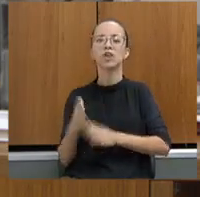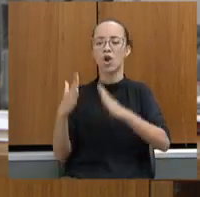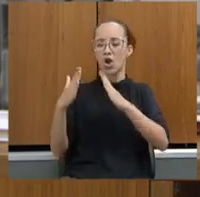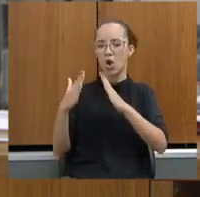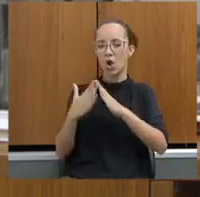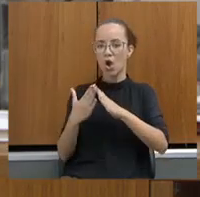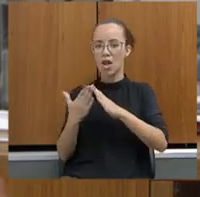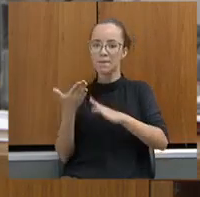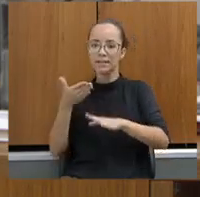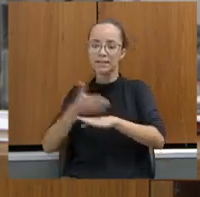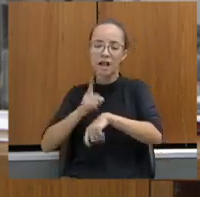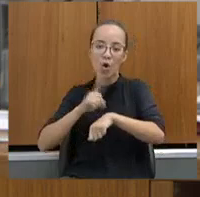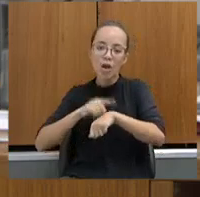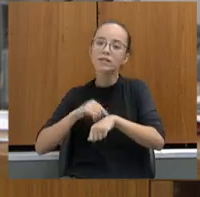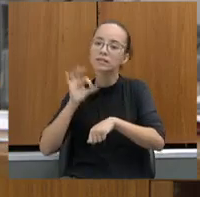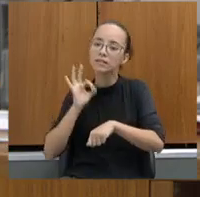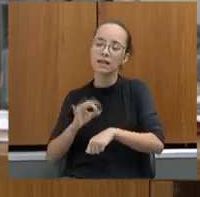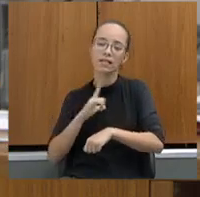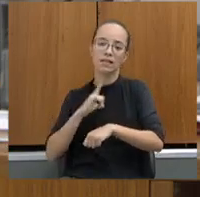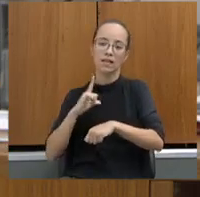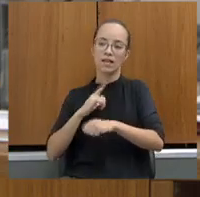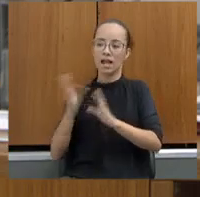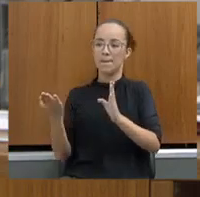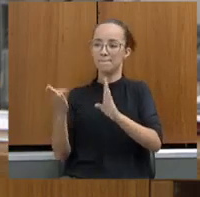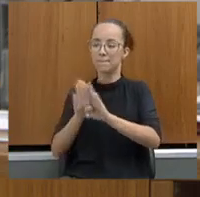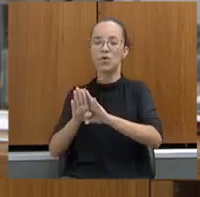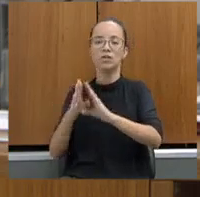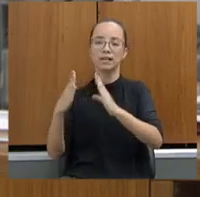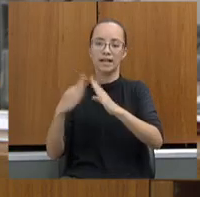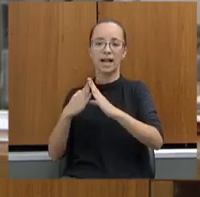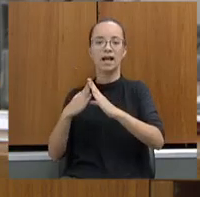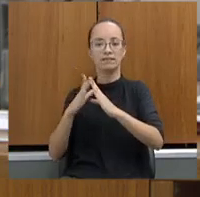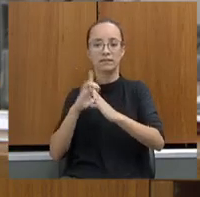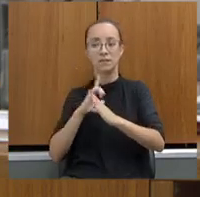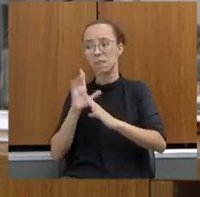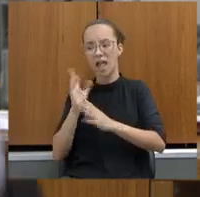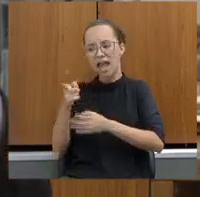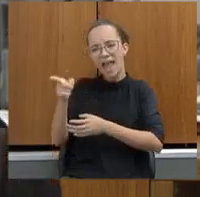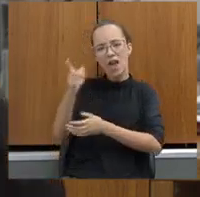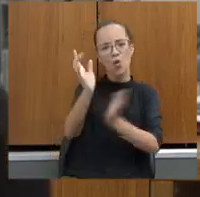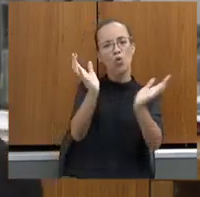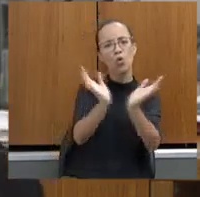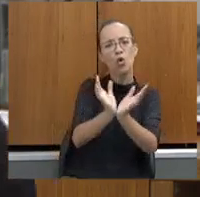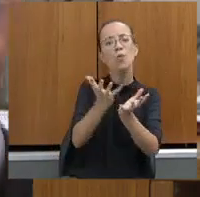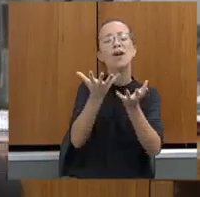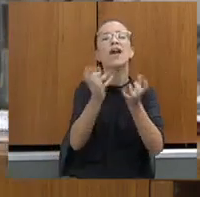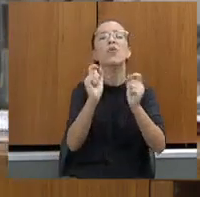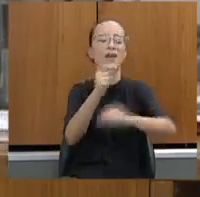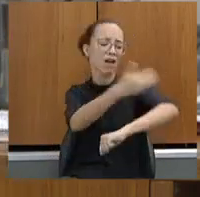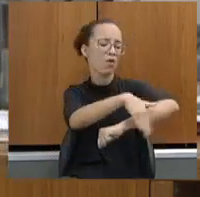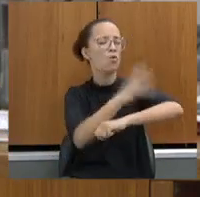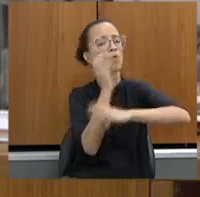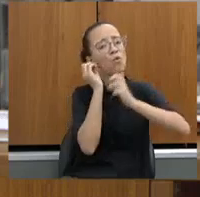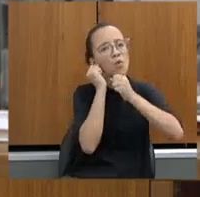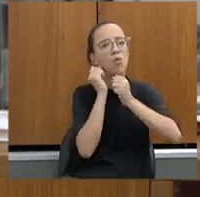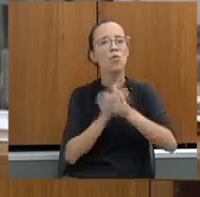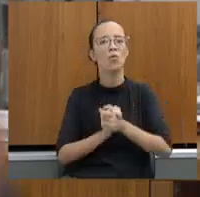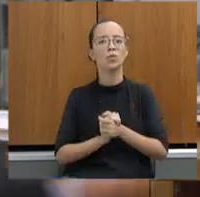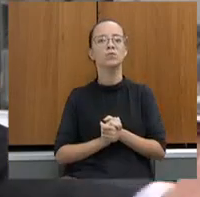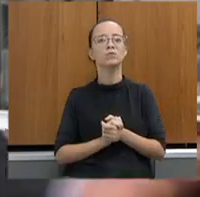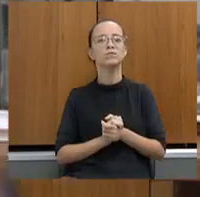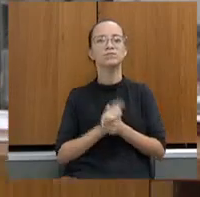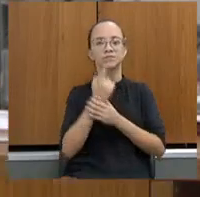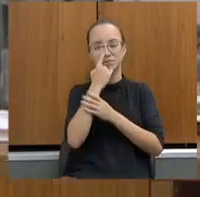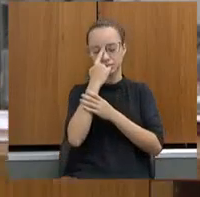chegar. Na nossa casa a porta fecha. Eles não querem isso, querem a rua. E hoje são animados pelo pensamento